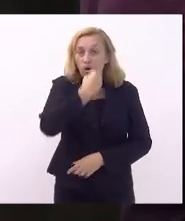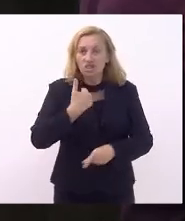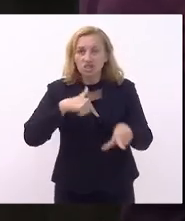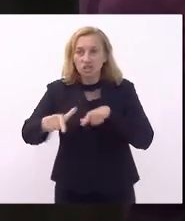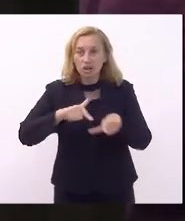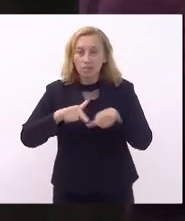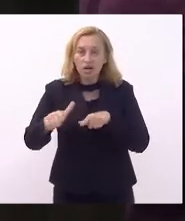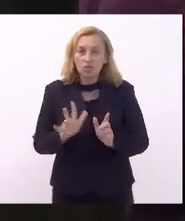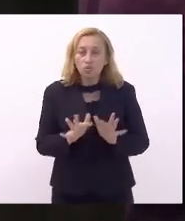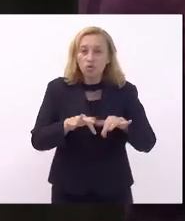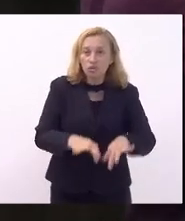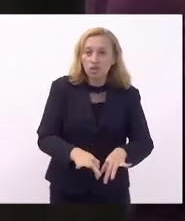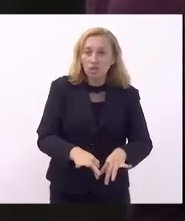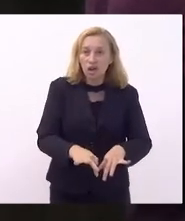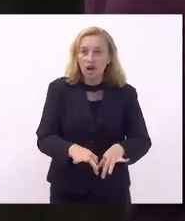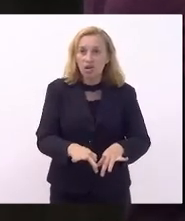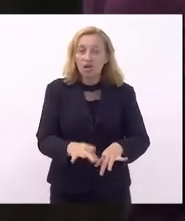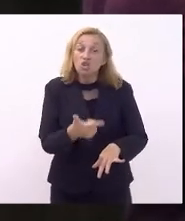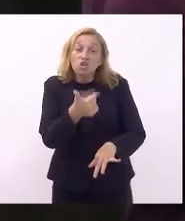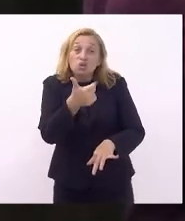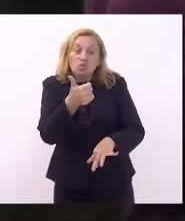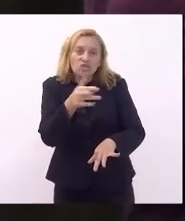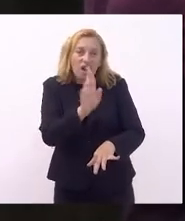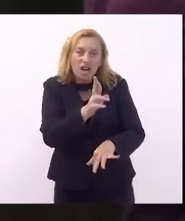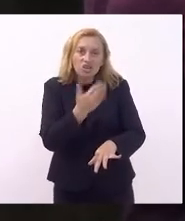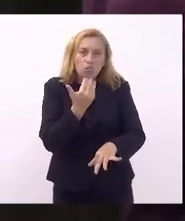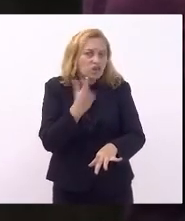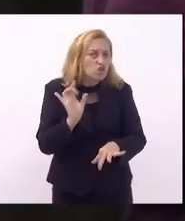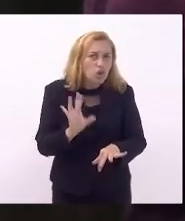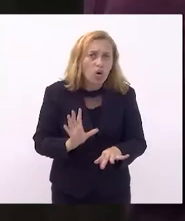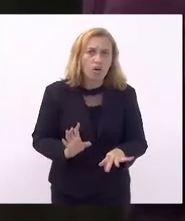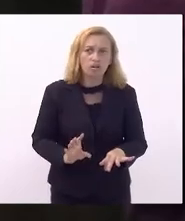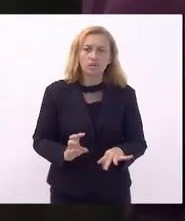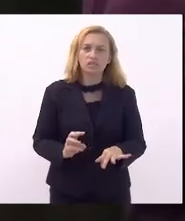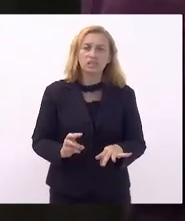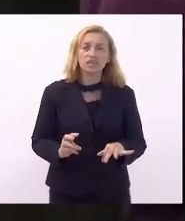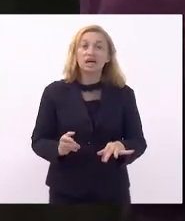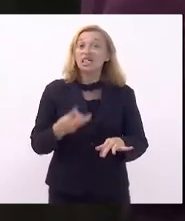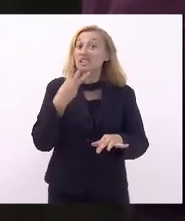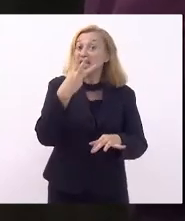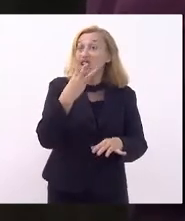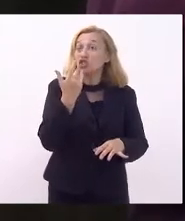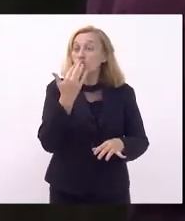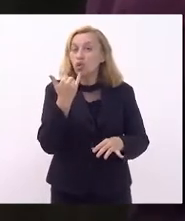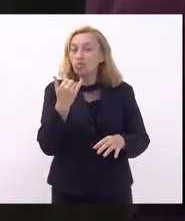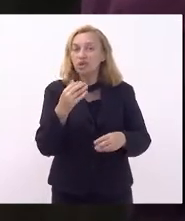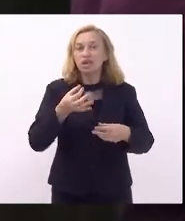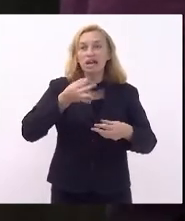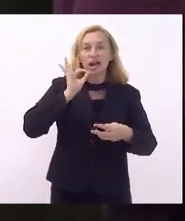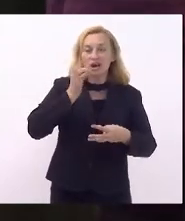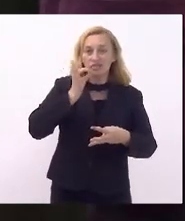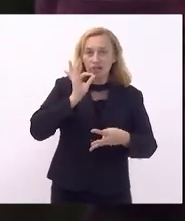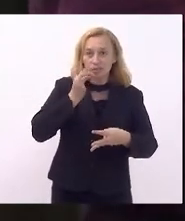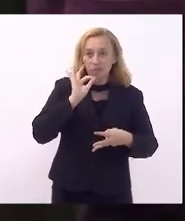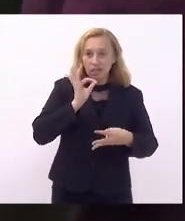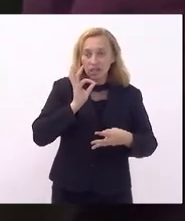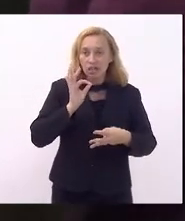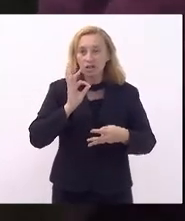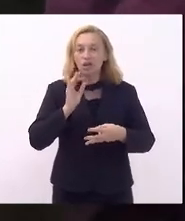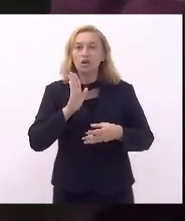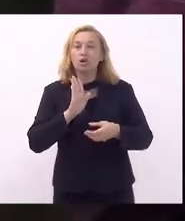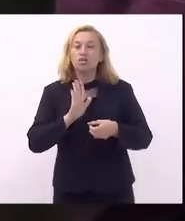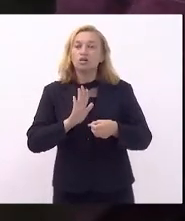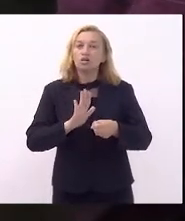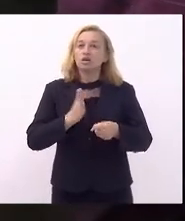ao final do seu plantão, gastar 12 reais em três refeições, que é o café da manhã, o almoço e o jantar.